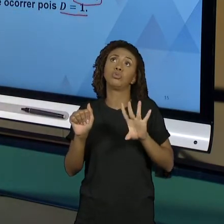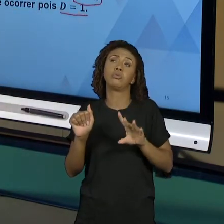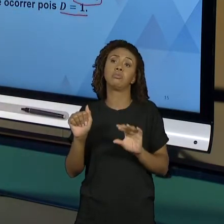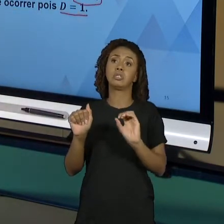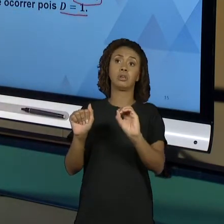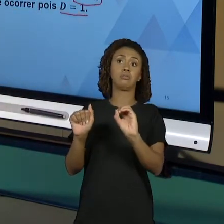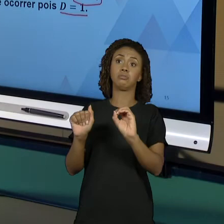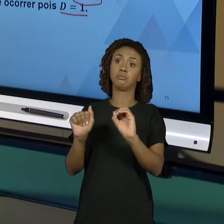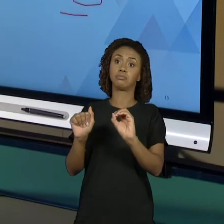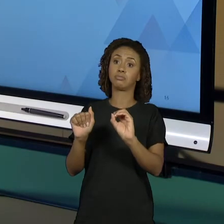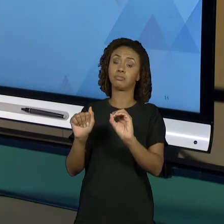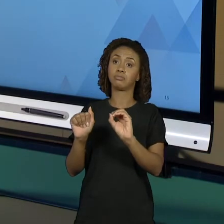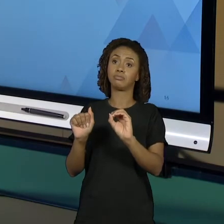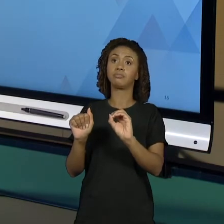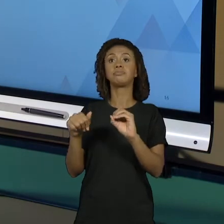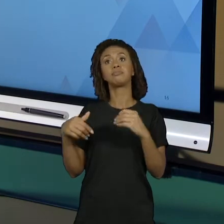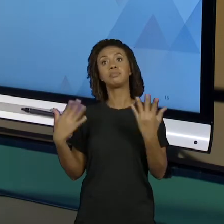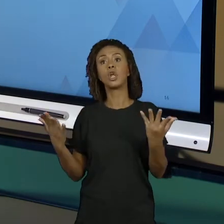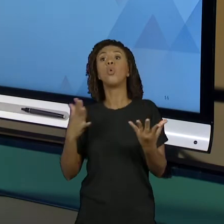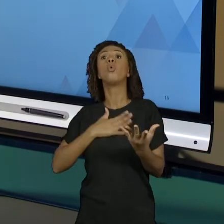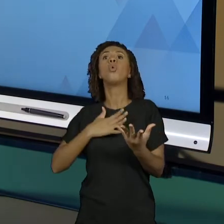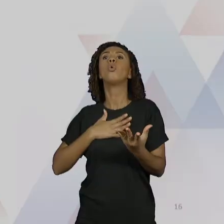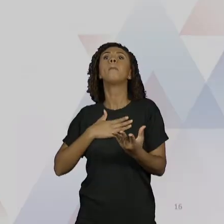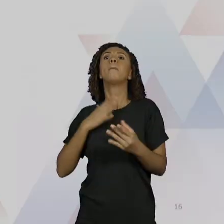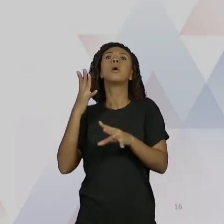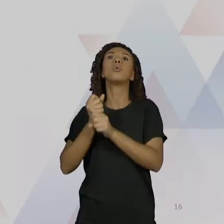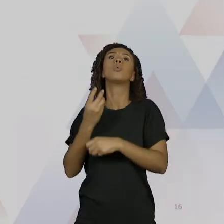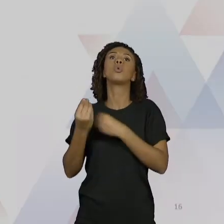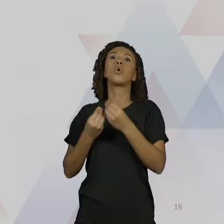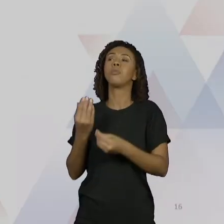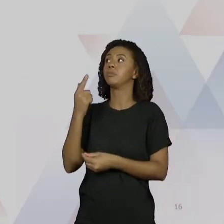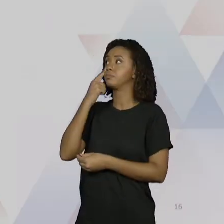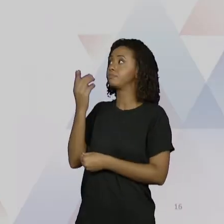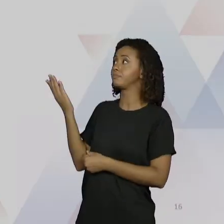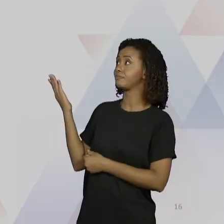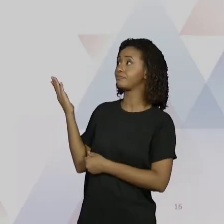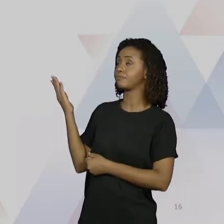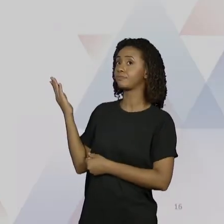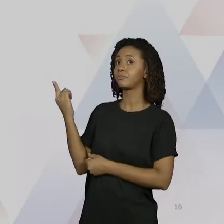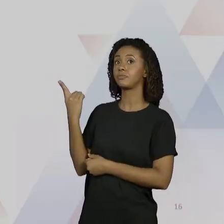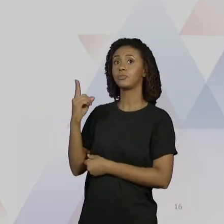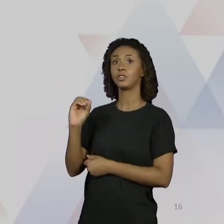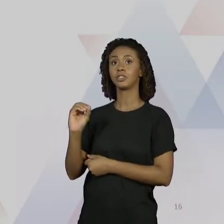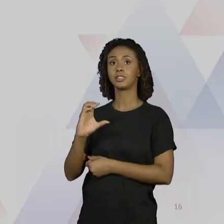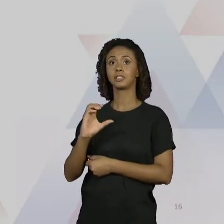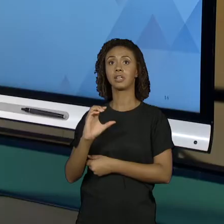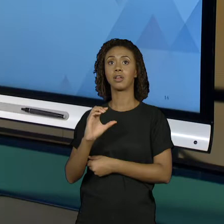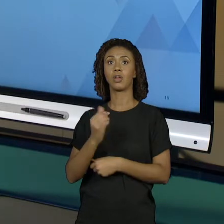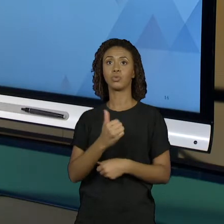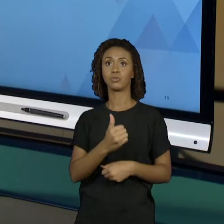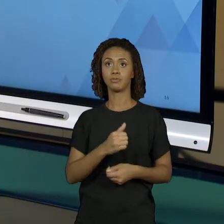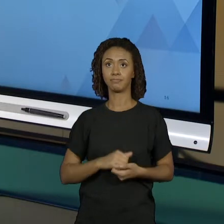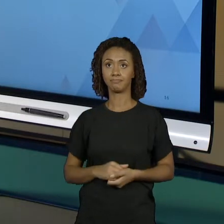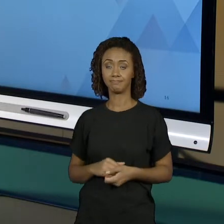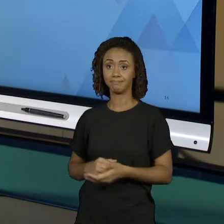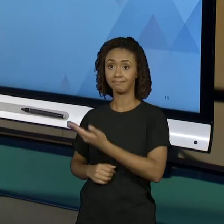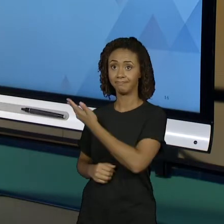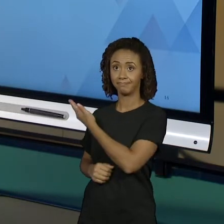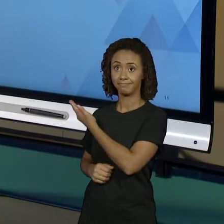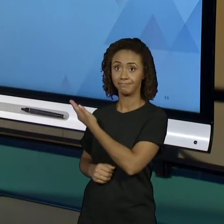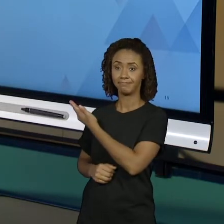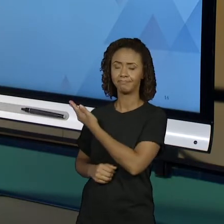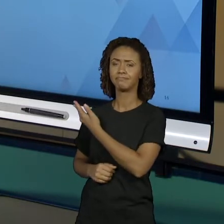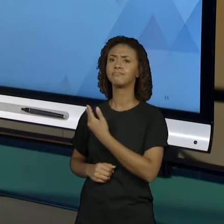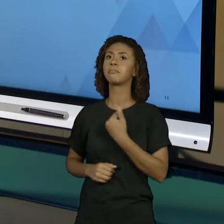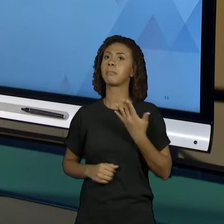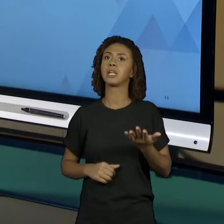Então meu sistema ficou dessa forma. 1, 0, C, B B1, 4, C 1, 0, C, 11. Nós ainda não sabemos